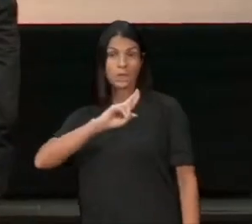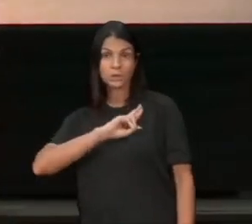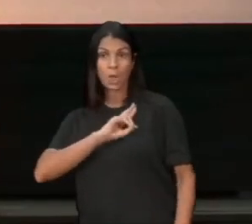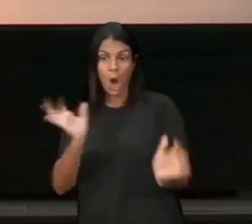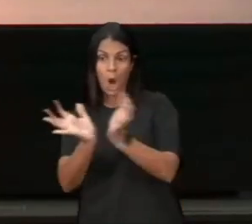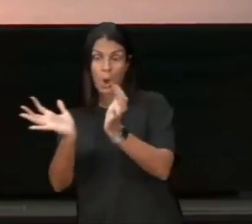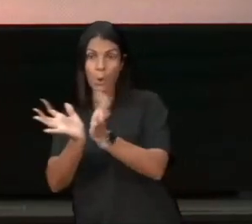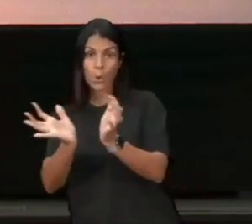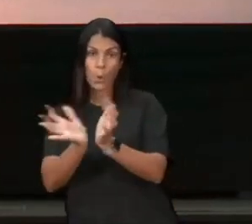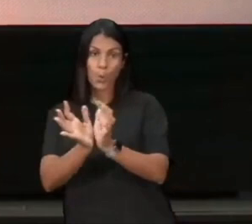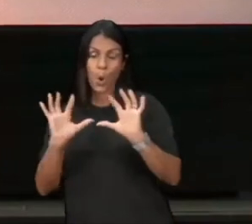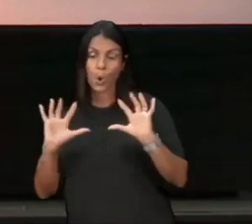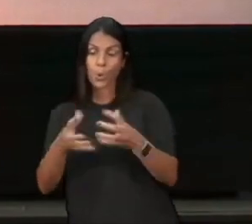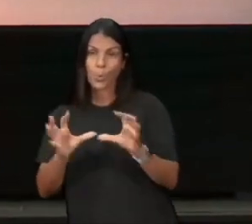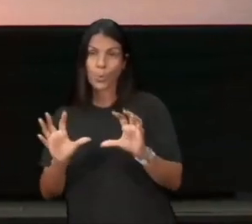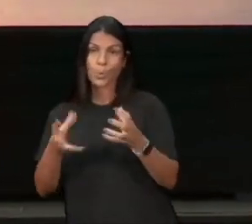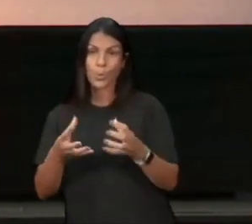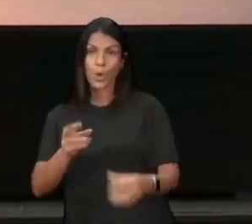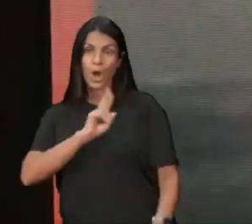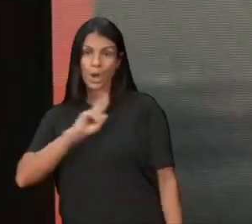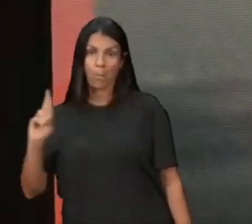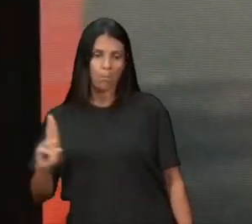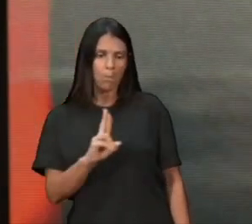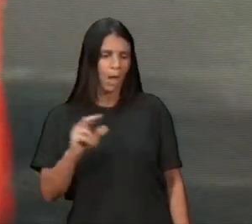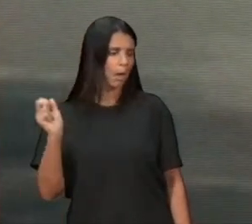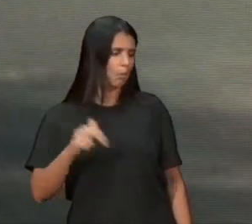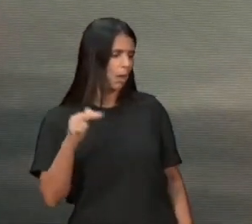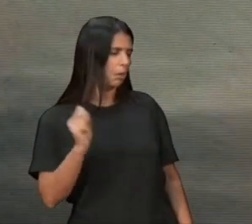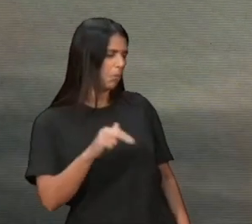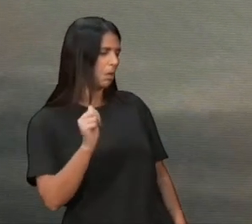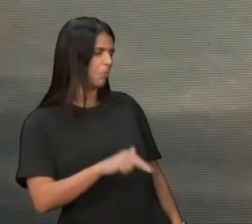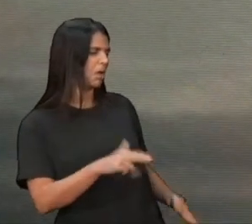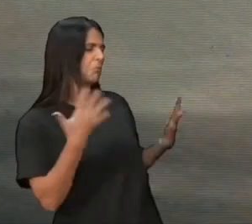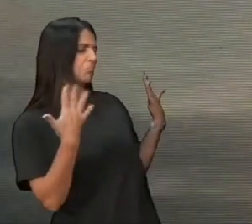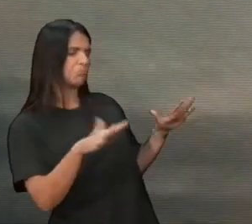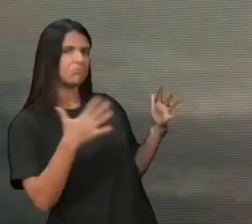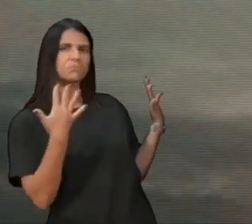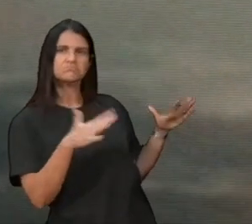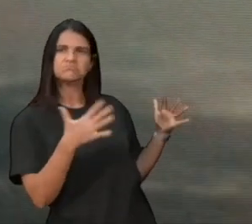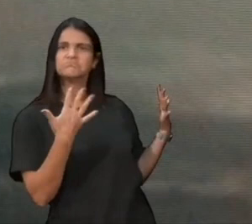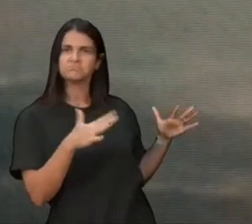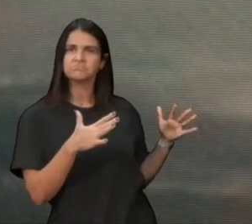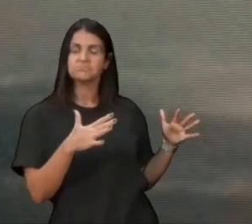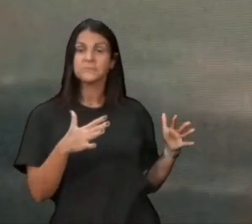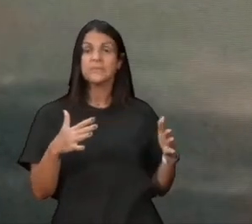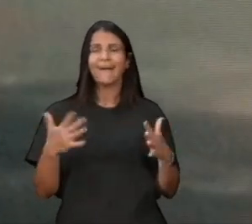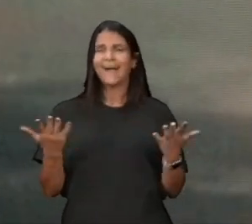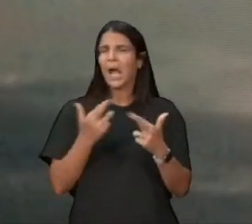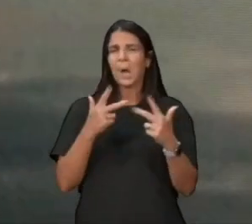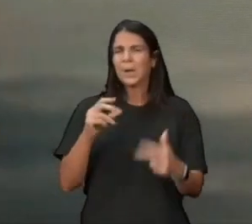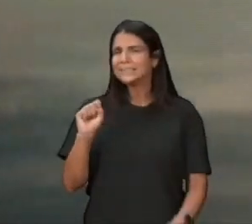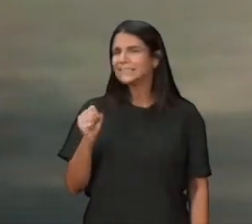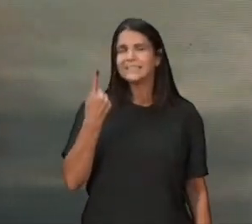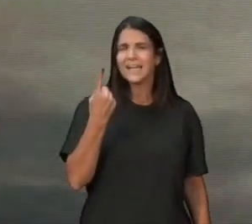sinagoga, aqui, esse cara do bem, Jesus, faz alguma coisa, segunda coisa estranha, os caras fazendo um pedido, para Jesus fazer um